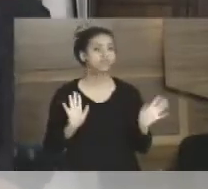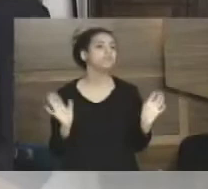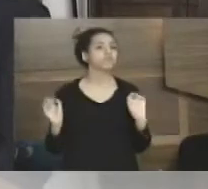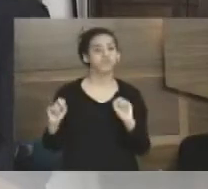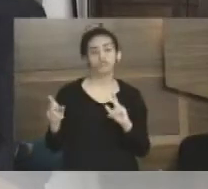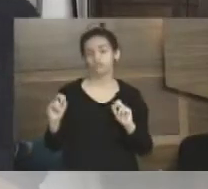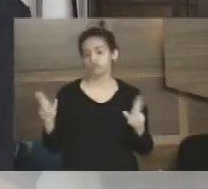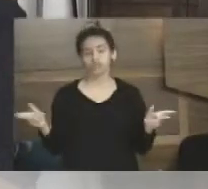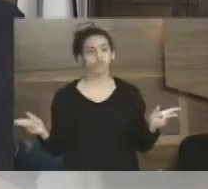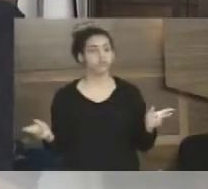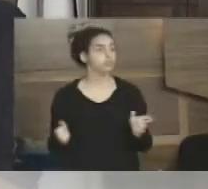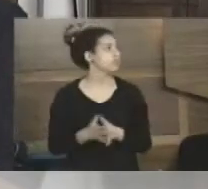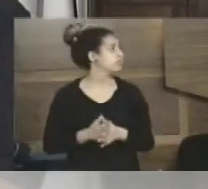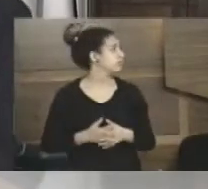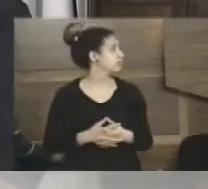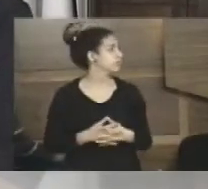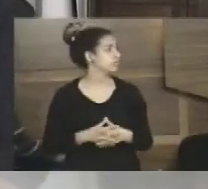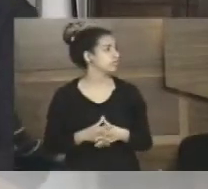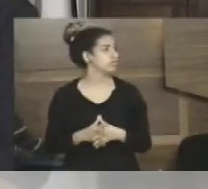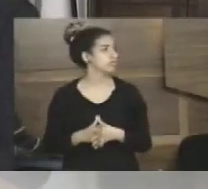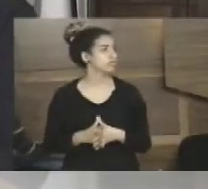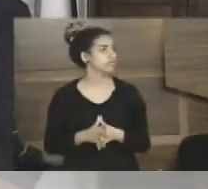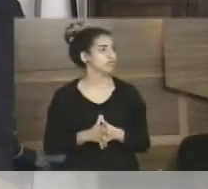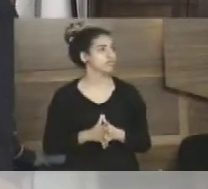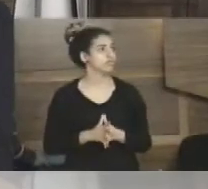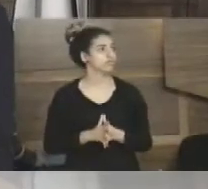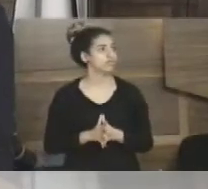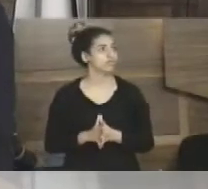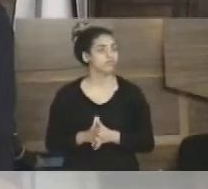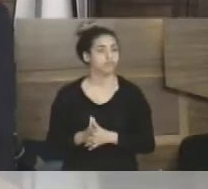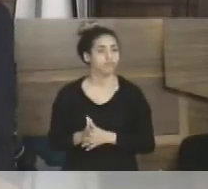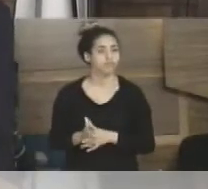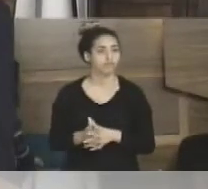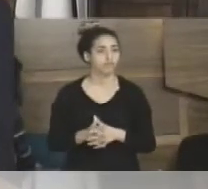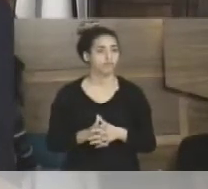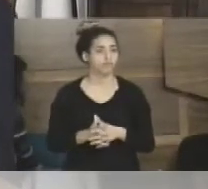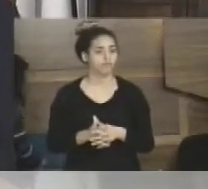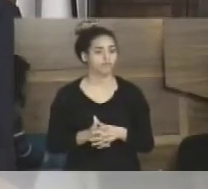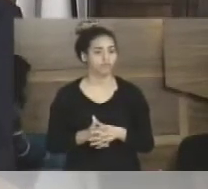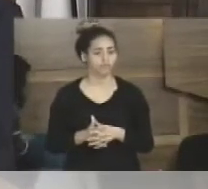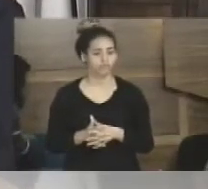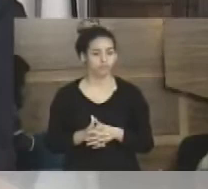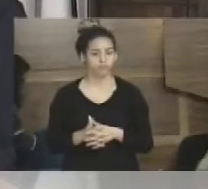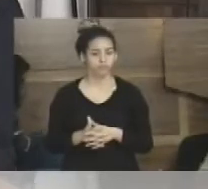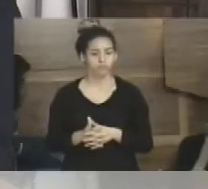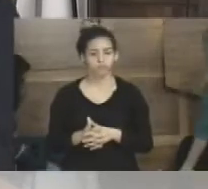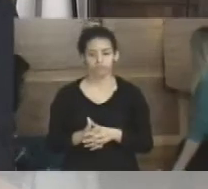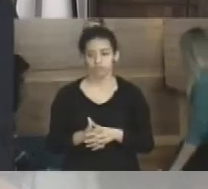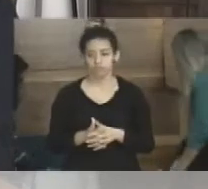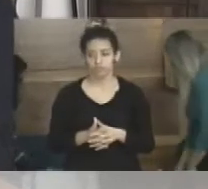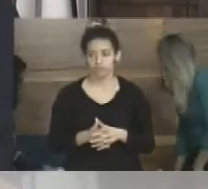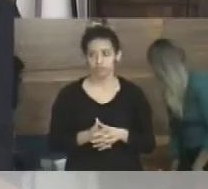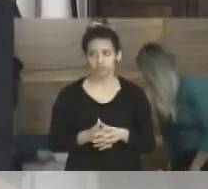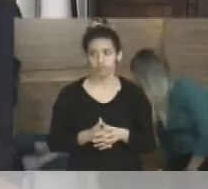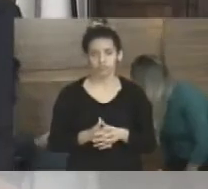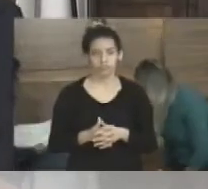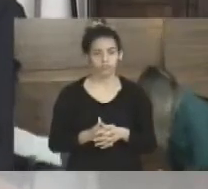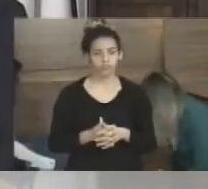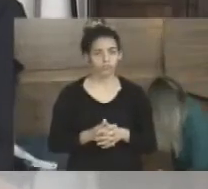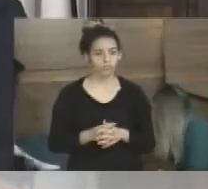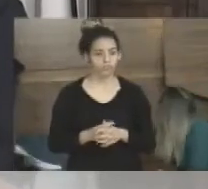retira, e foi meio amadorismo, foi amadorismo, não vou falar outros termos não, amadorismo mesmo.